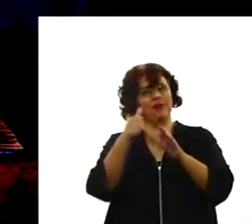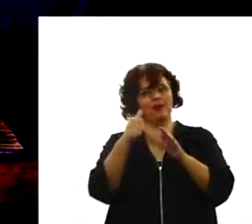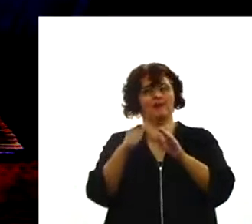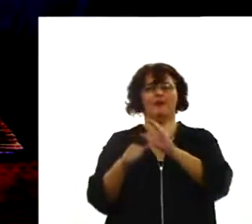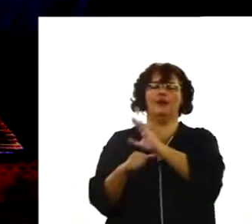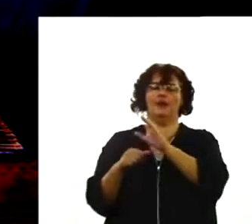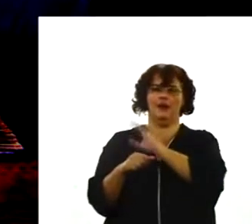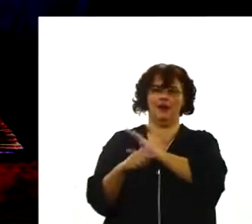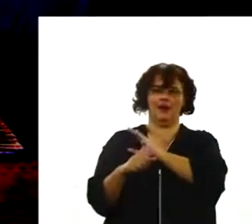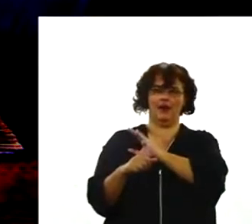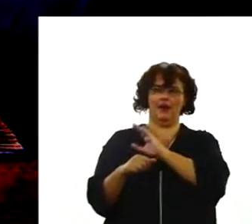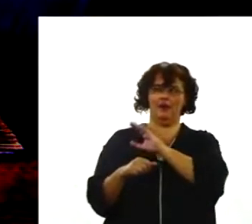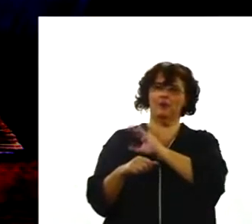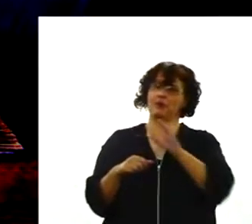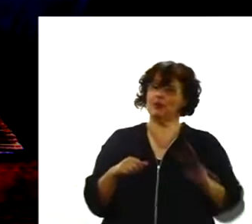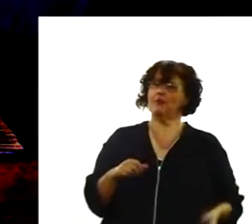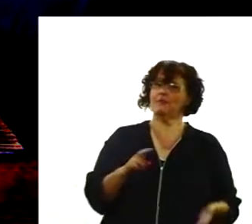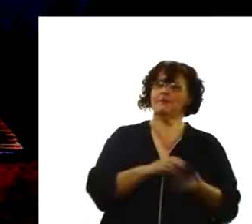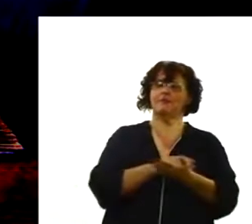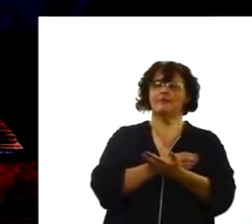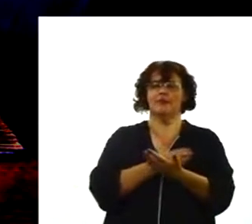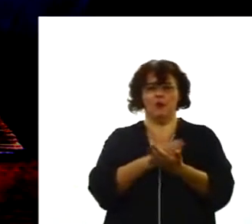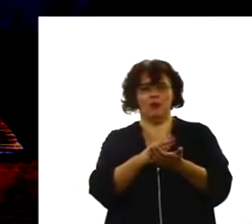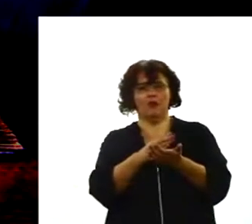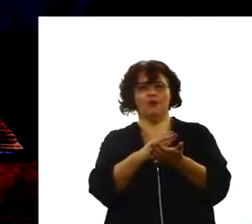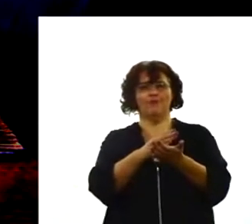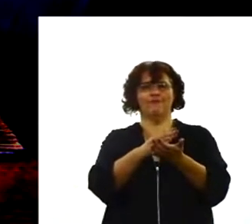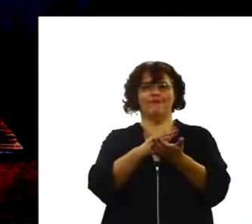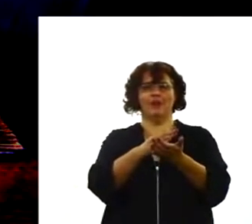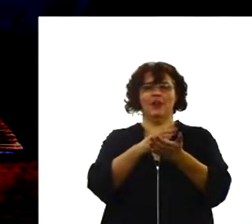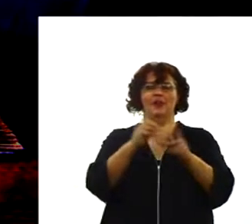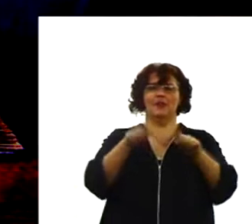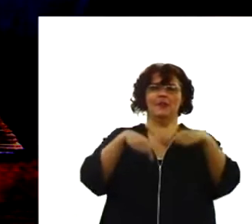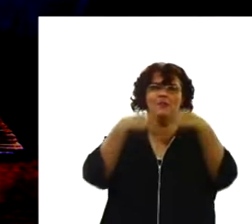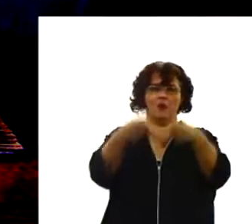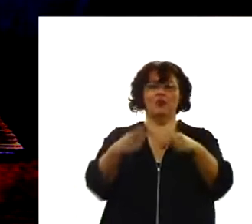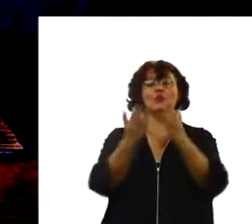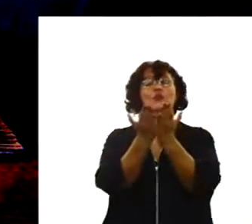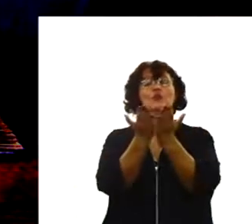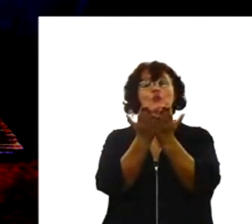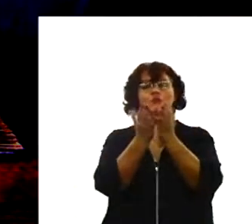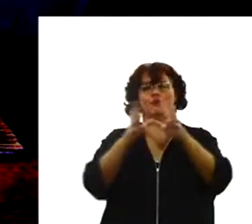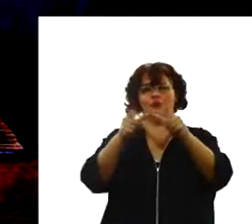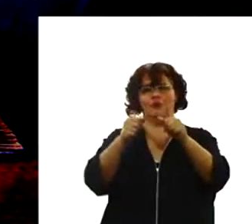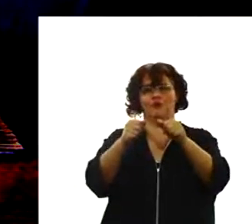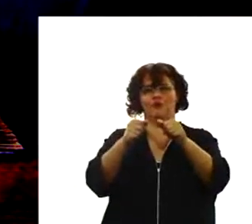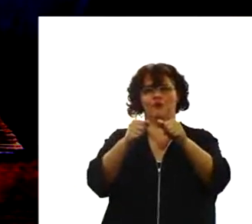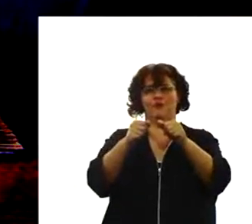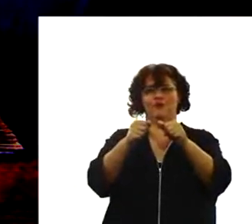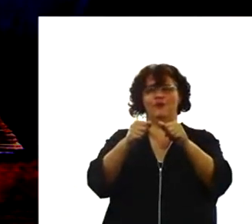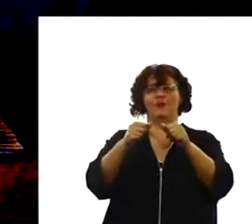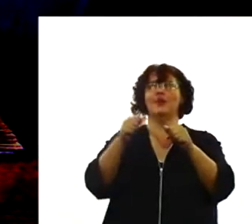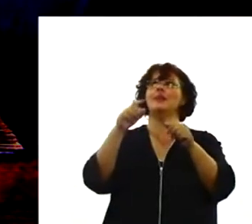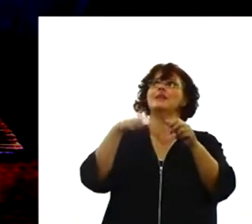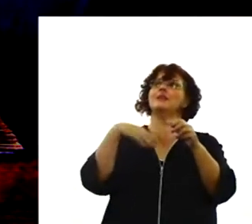Cristo na sua vinda. E então virá o fim, quando ele entregar o reino ao Deus e